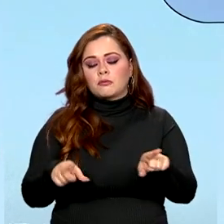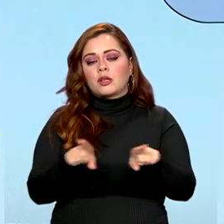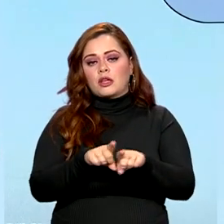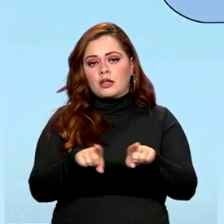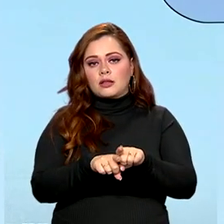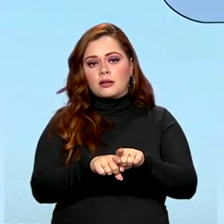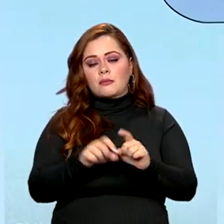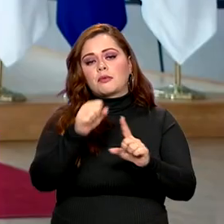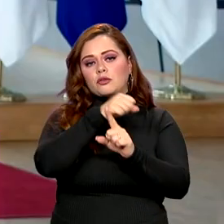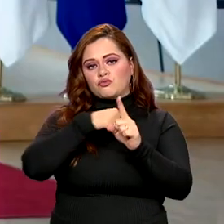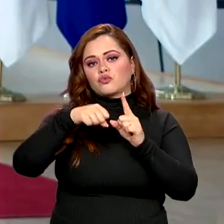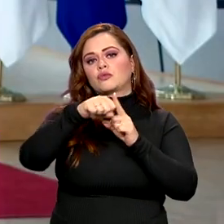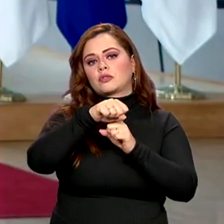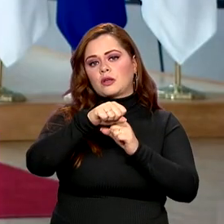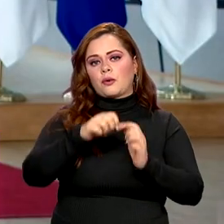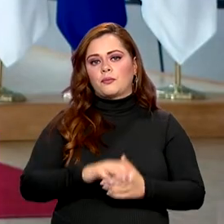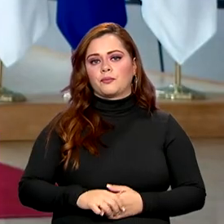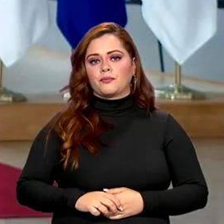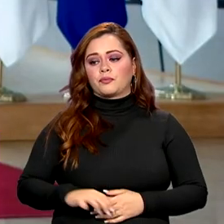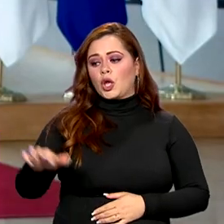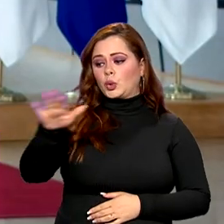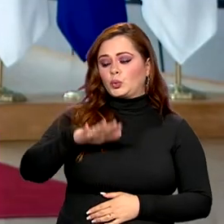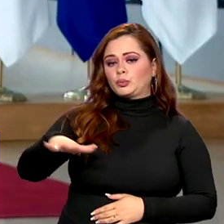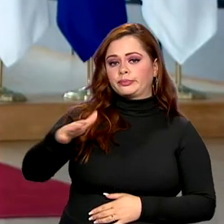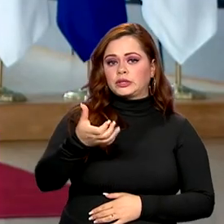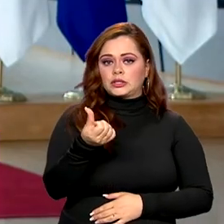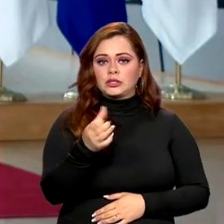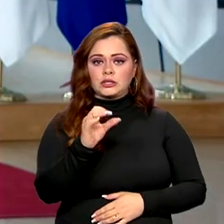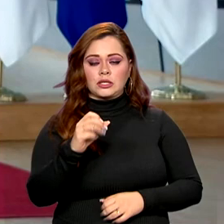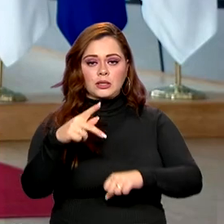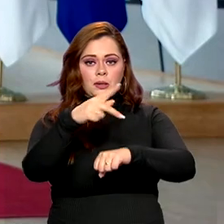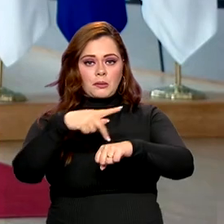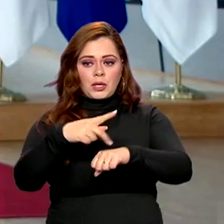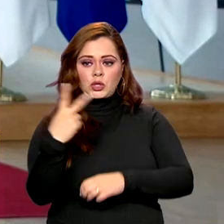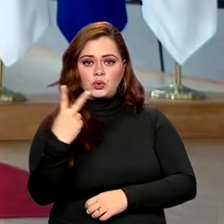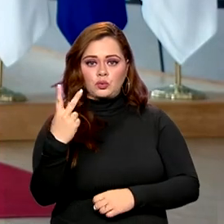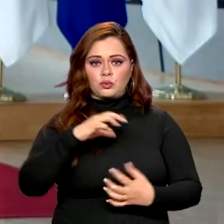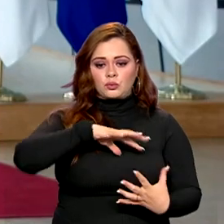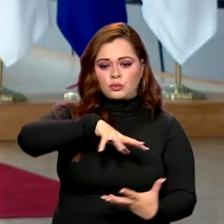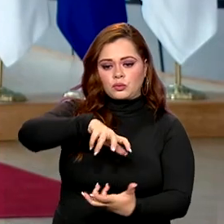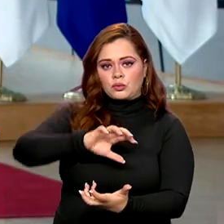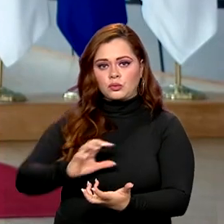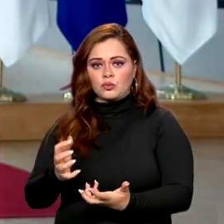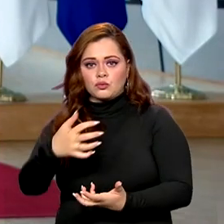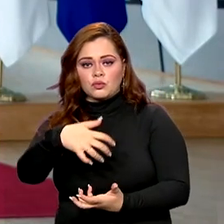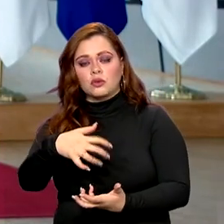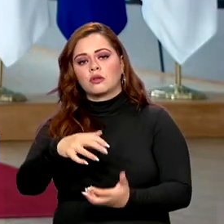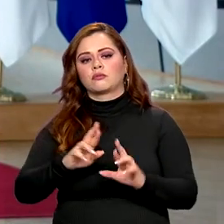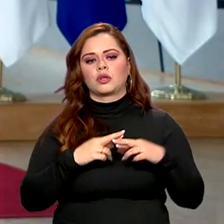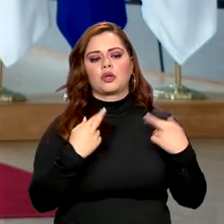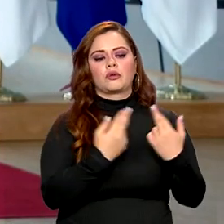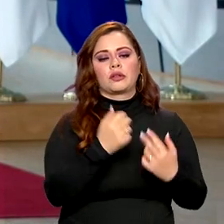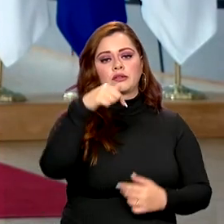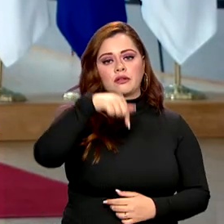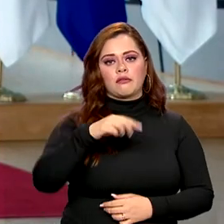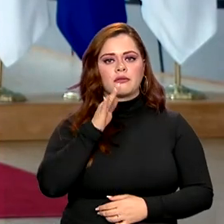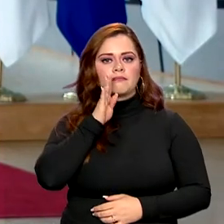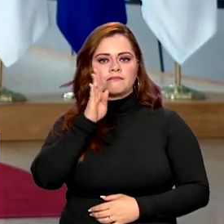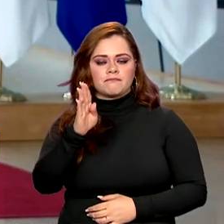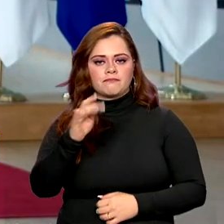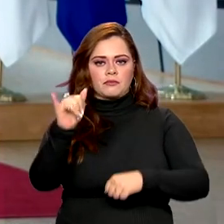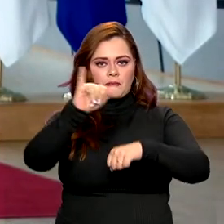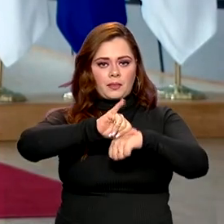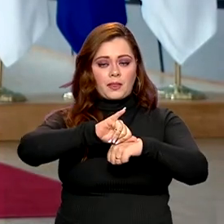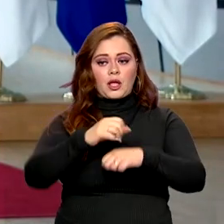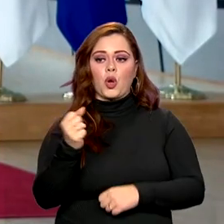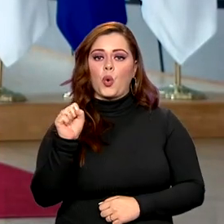estabilidade social. Ao todo, 60 países dos dois continentes estão reunidos aqui em Bruxelas. Uma reaproximação, depois